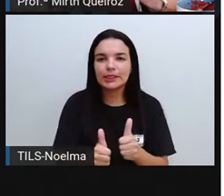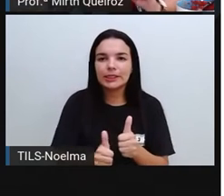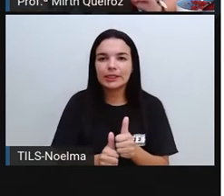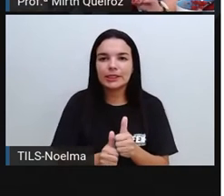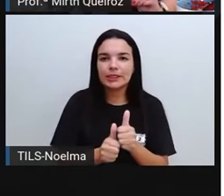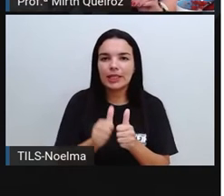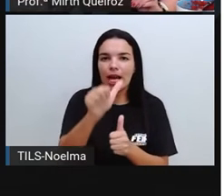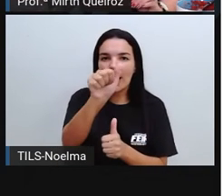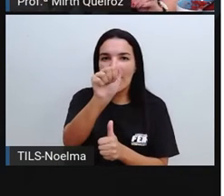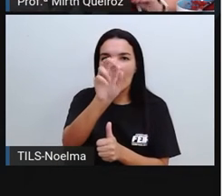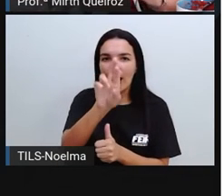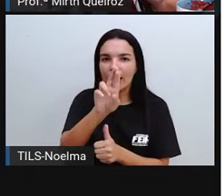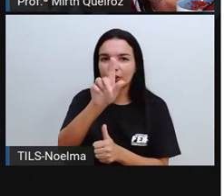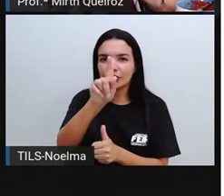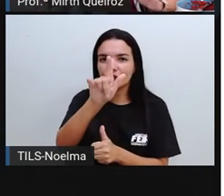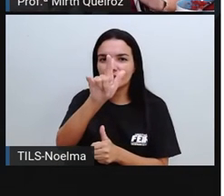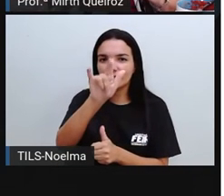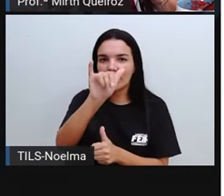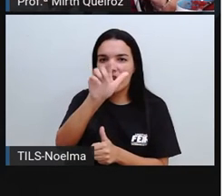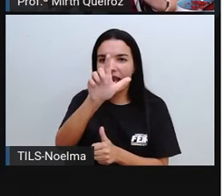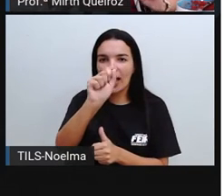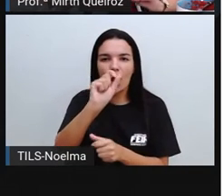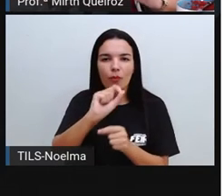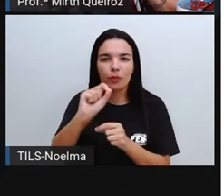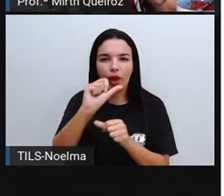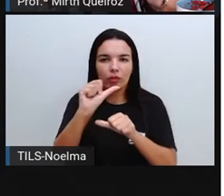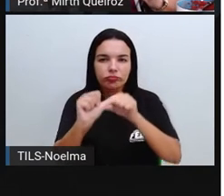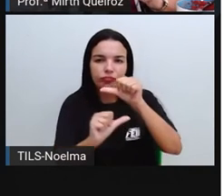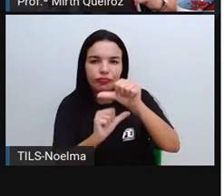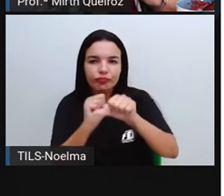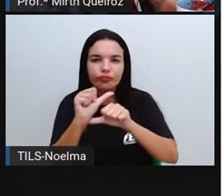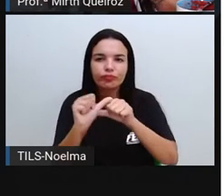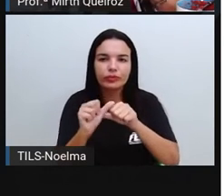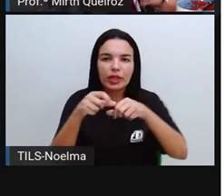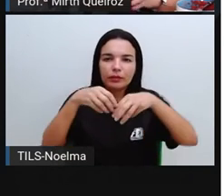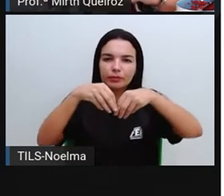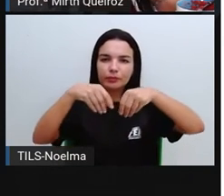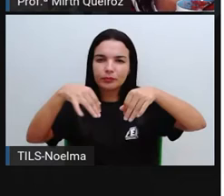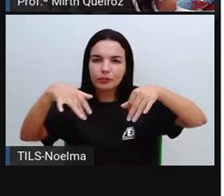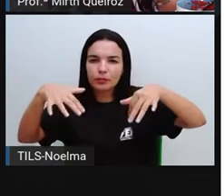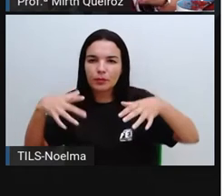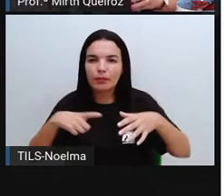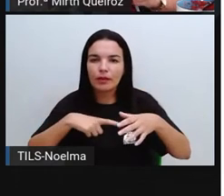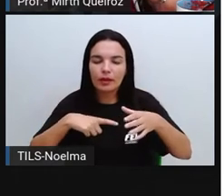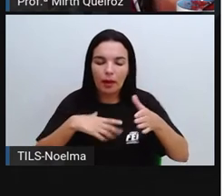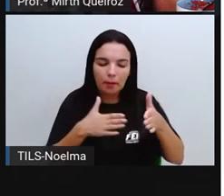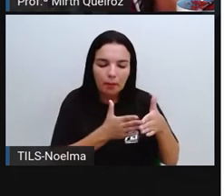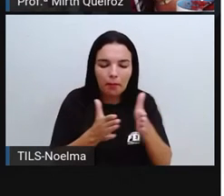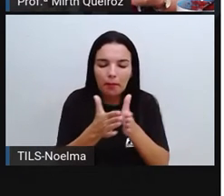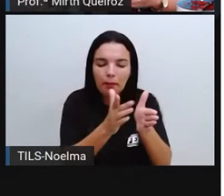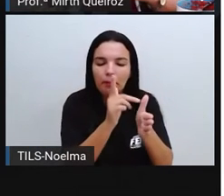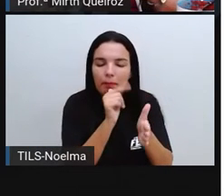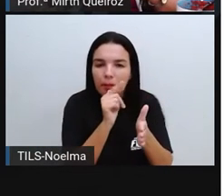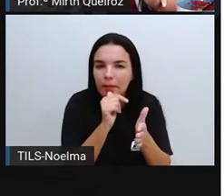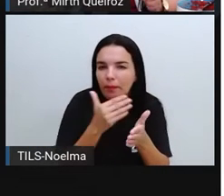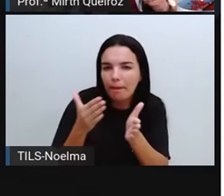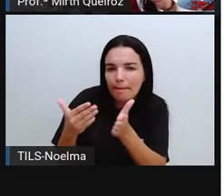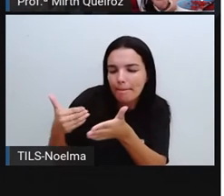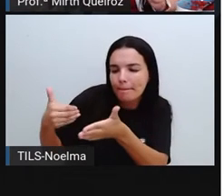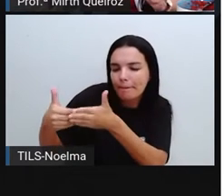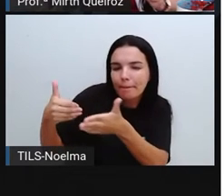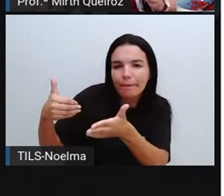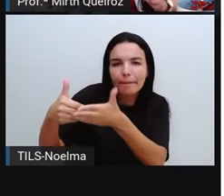com esse componente Formado por alterações rochosas, né? Coletadas aí na beira dos lagos, na beira dos rios